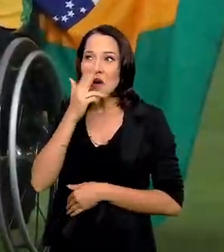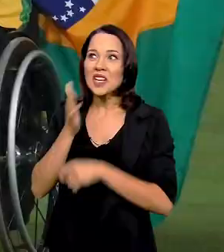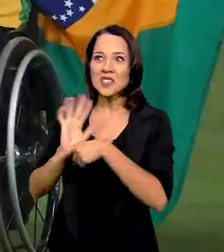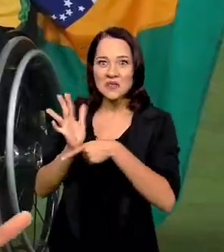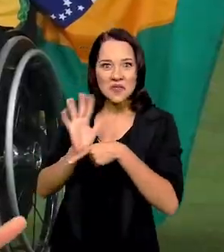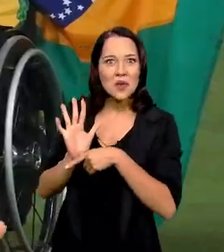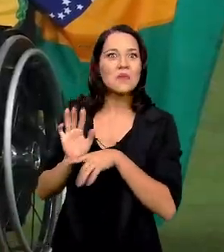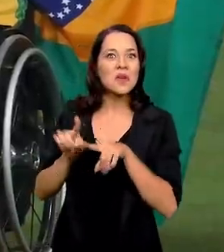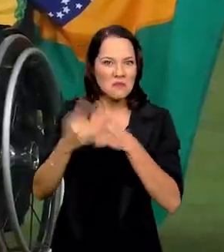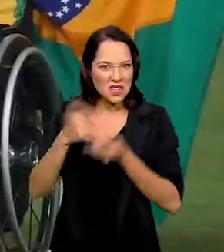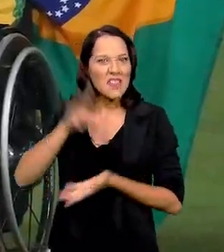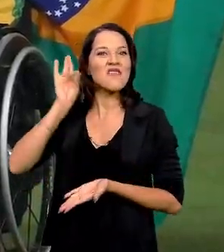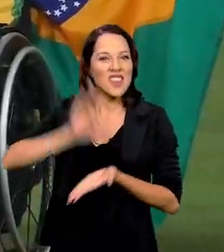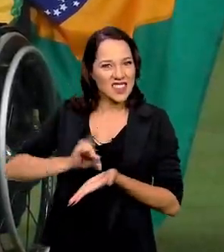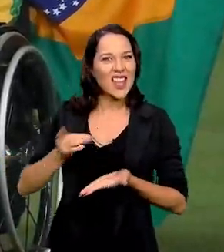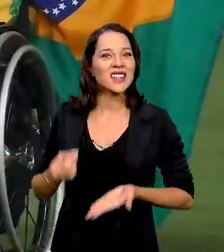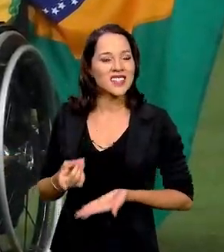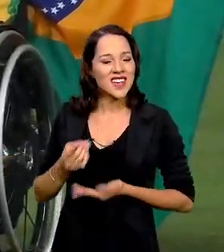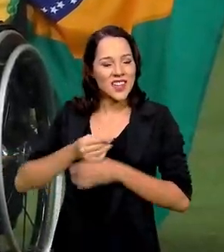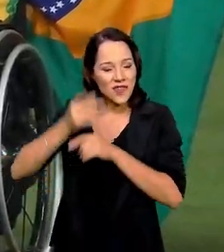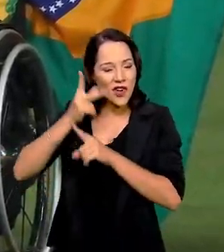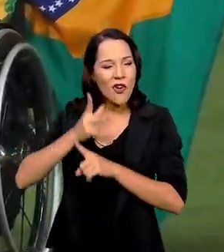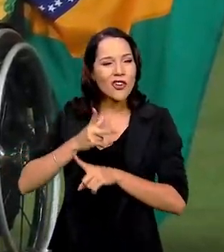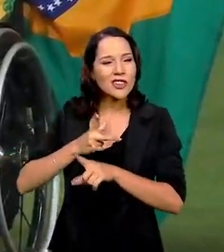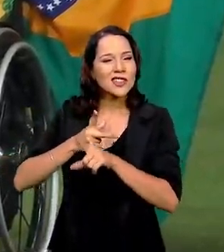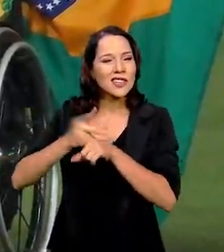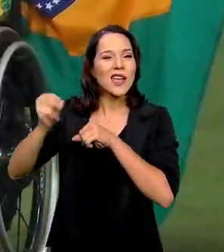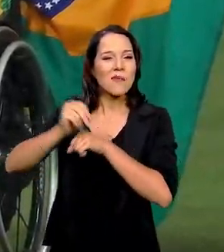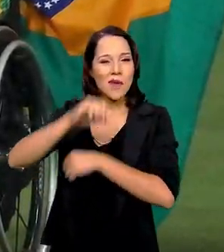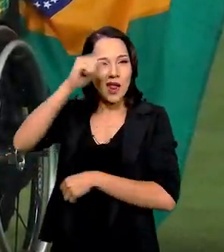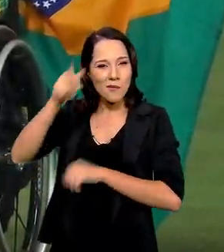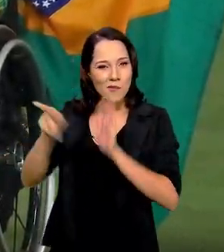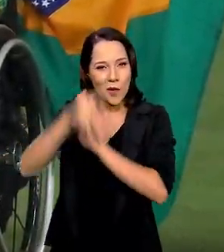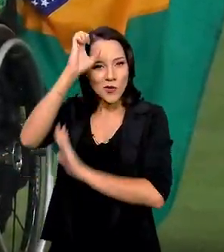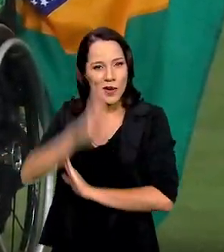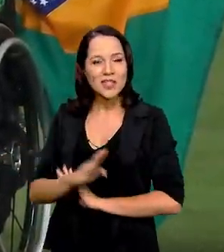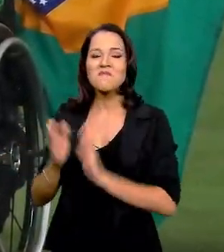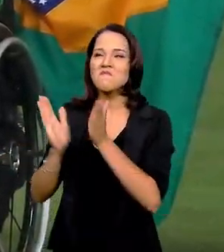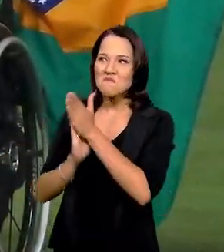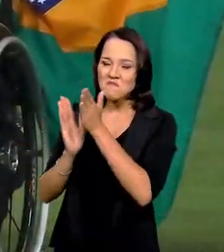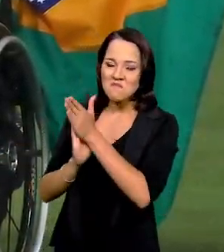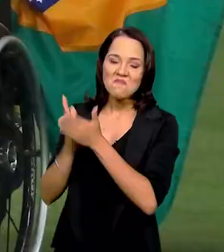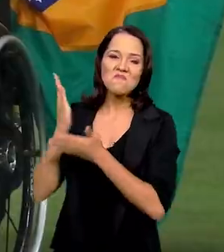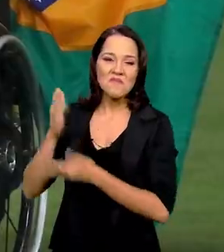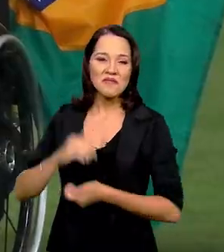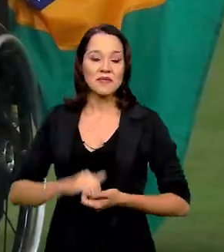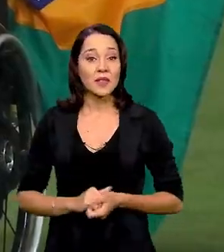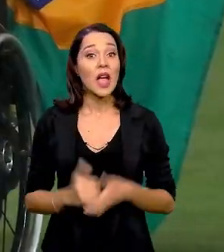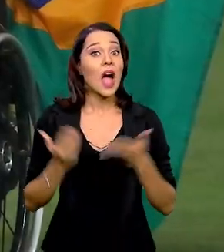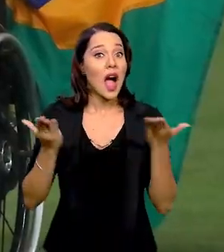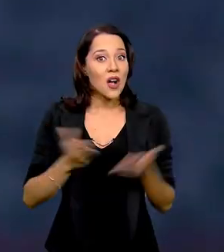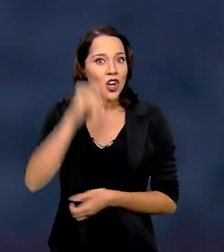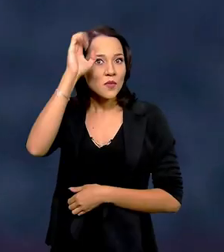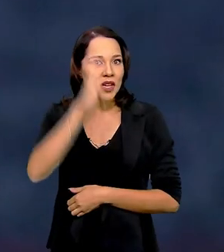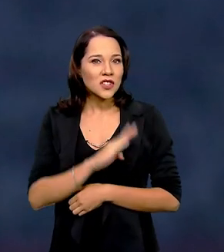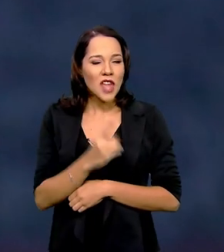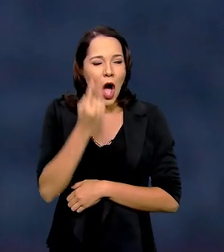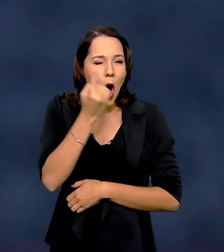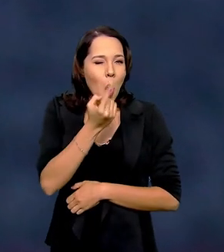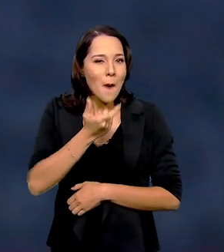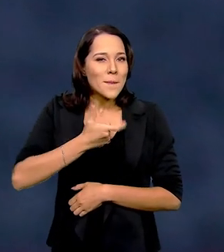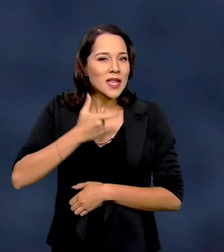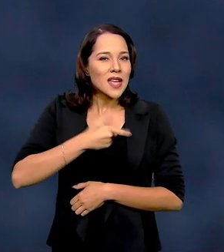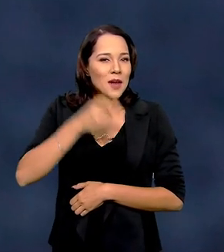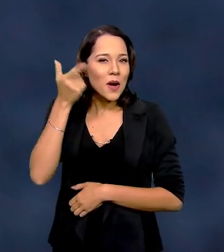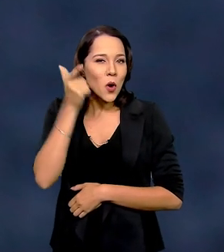que interessante, parece até filme, mas não não, é real e foi conquistada pela brasileira. Parabéns aí para a Beth. Agora o Brasil